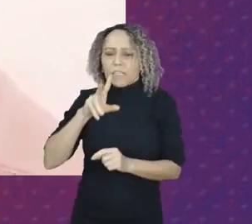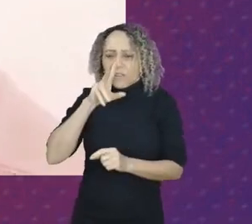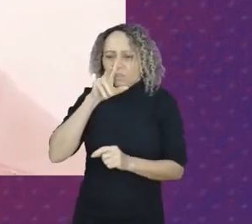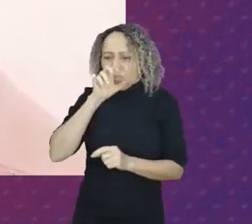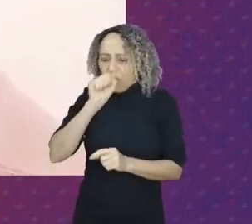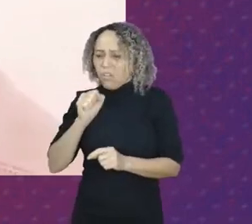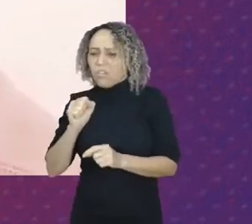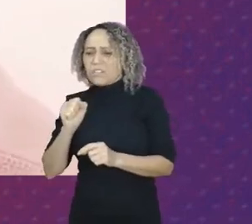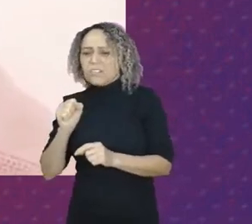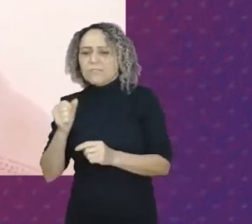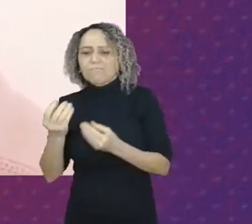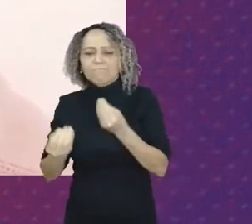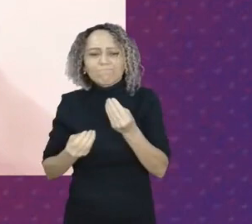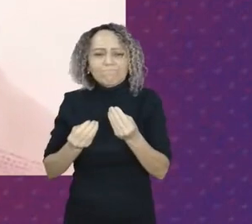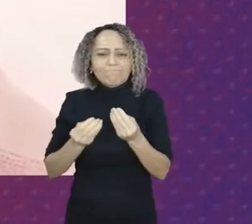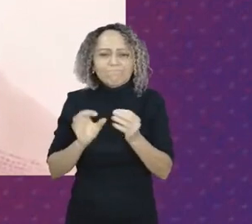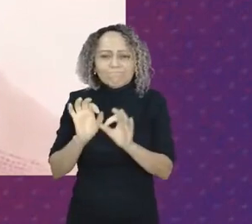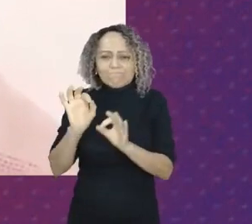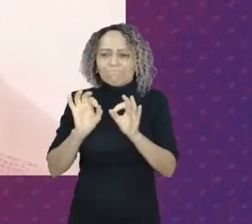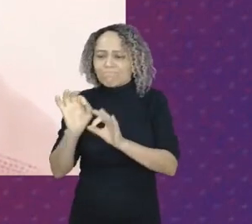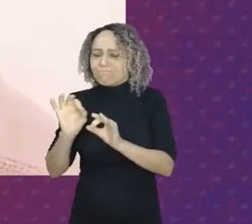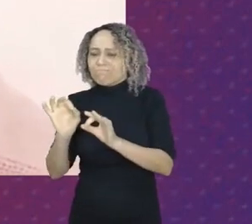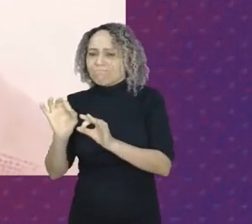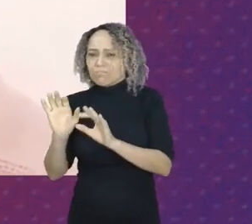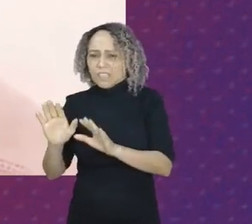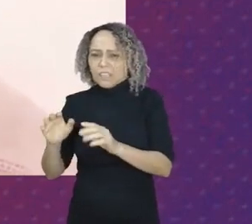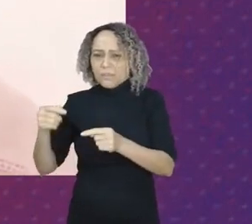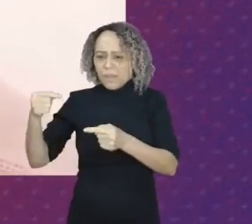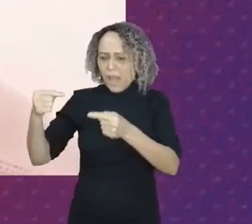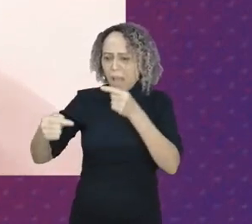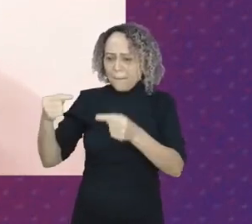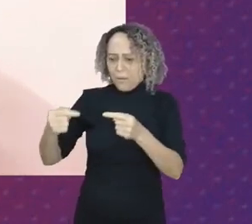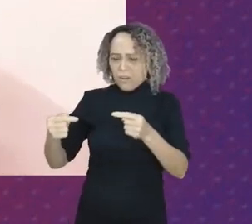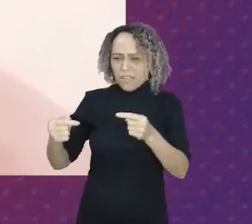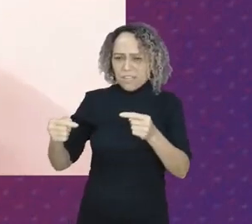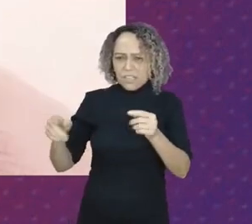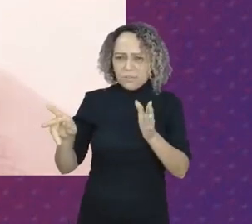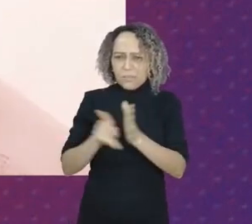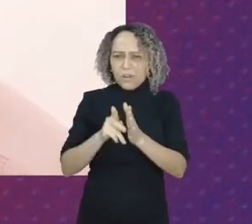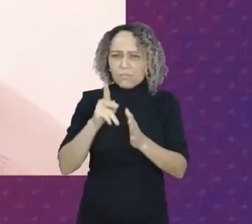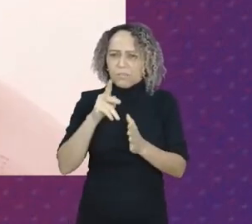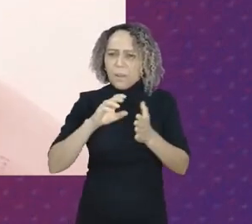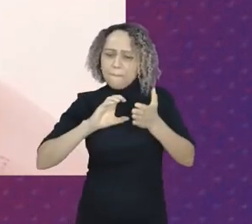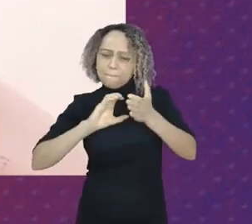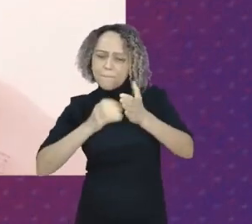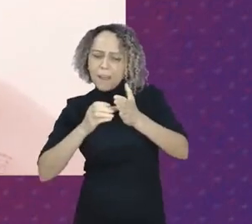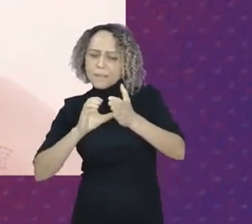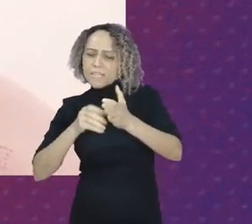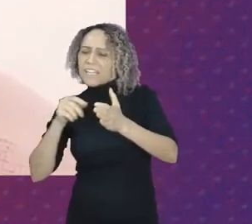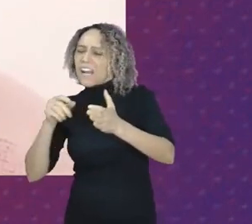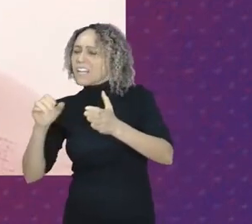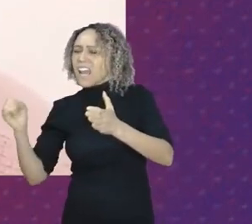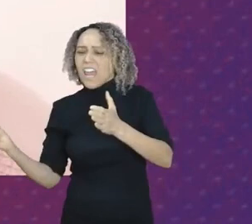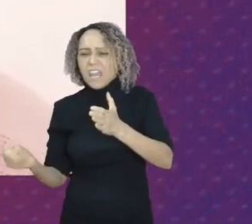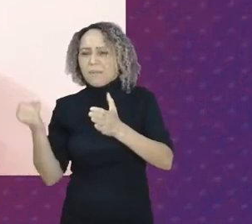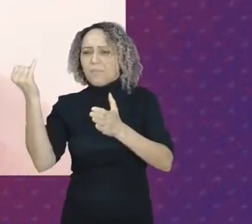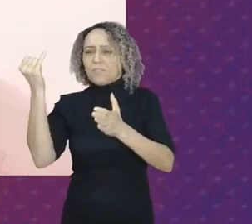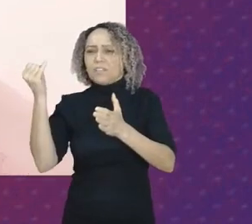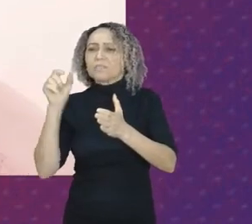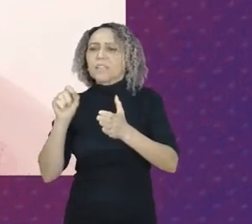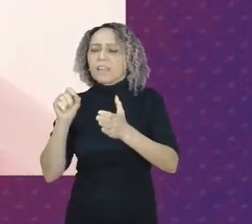partir das construções ou seria a política partidária ela é fundamental para a